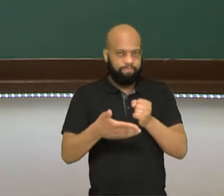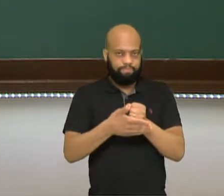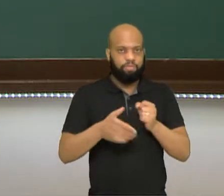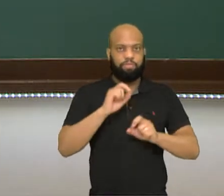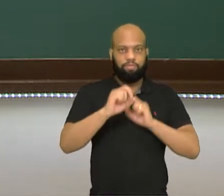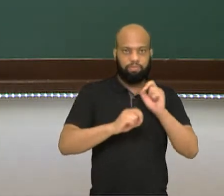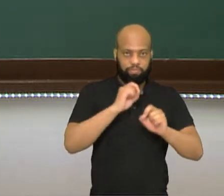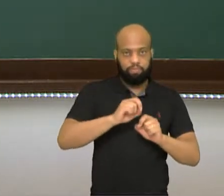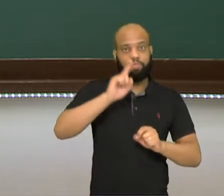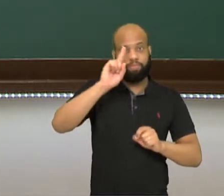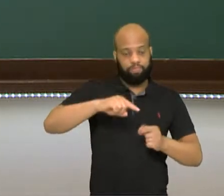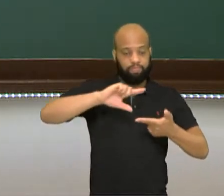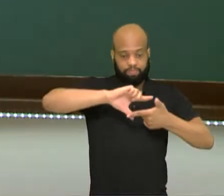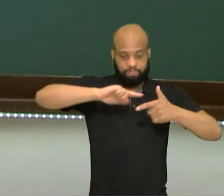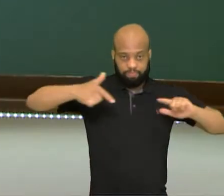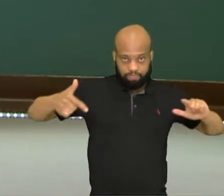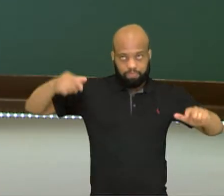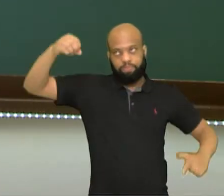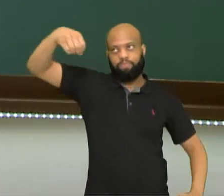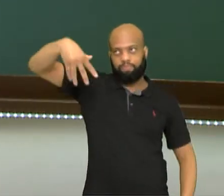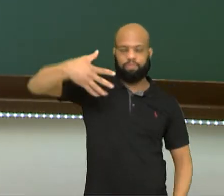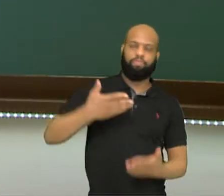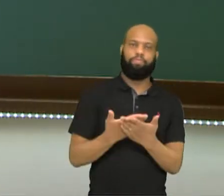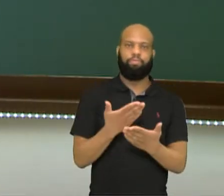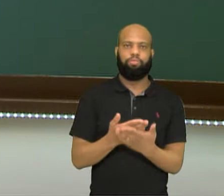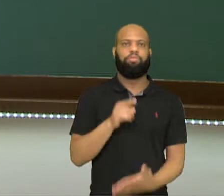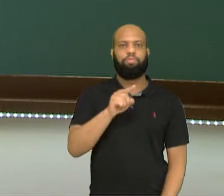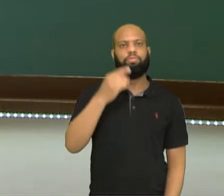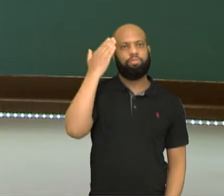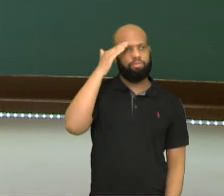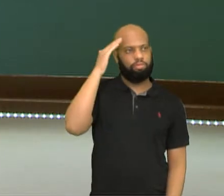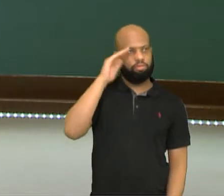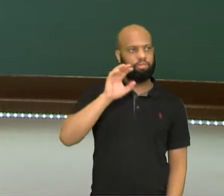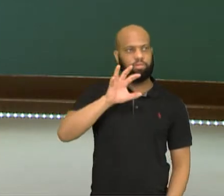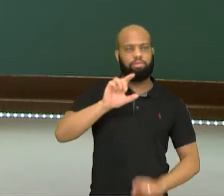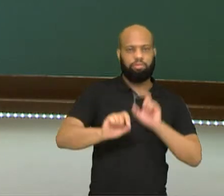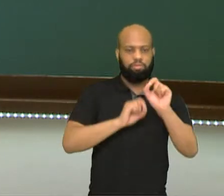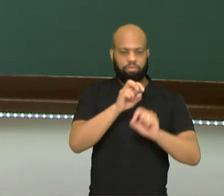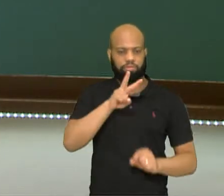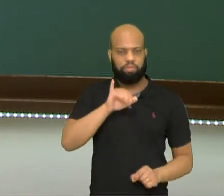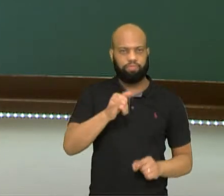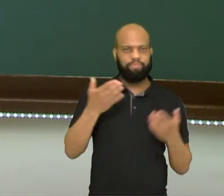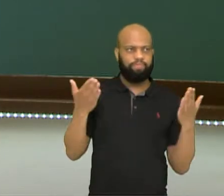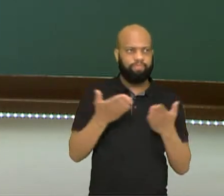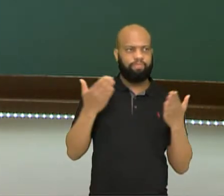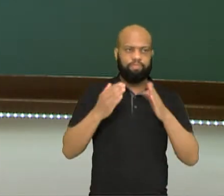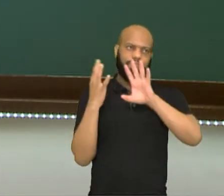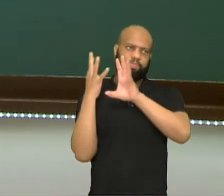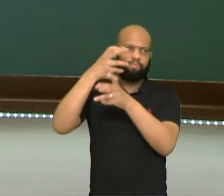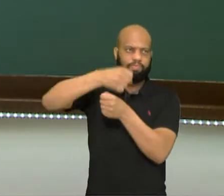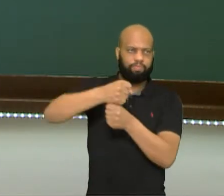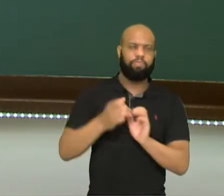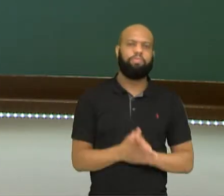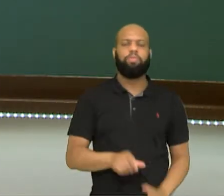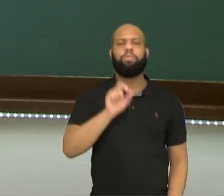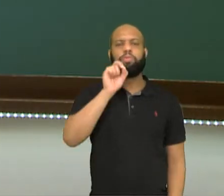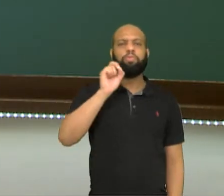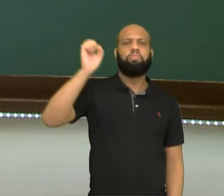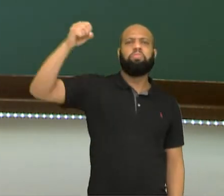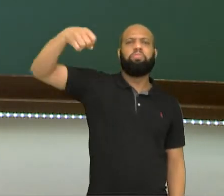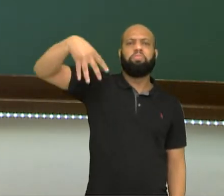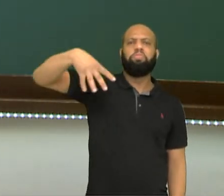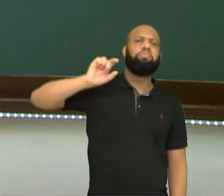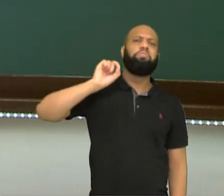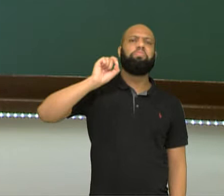geométrica. Para você entender os princípios da óptica geométrica, vamos fazer uma pequena retomada. O que é luz?